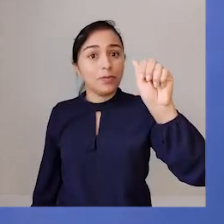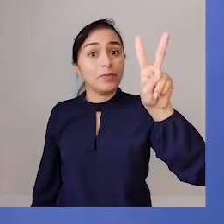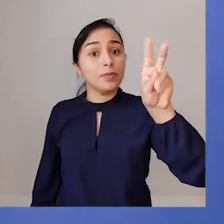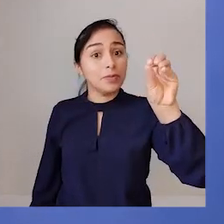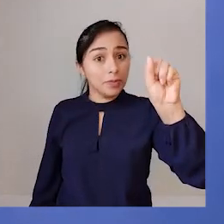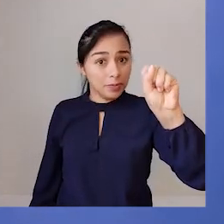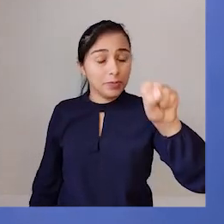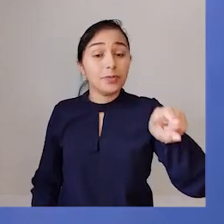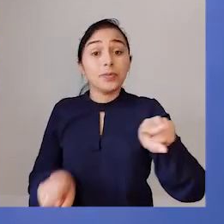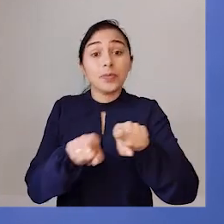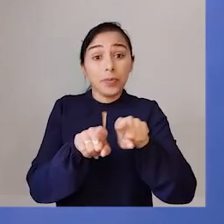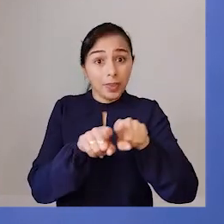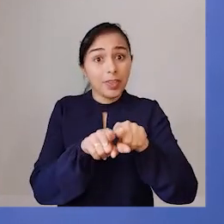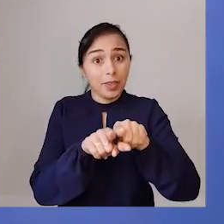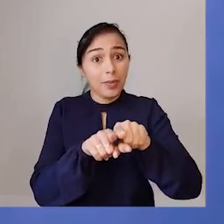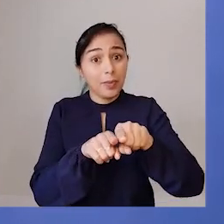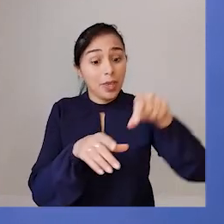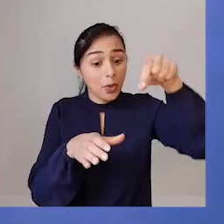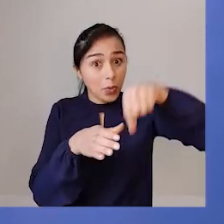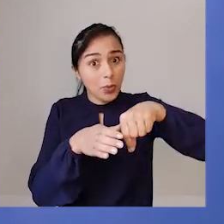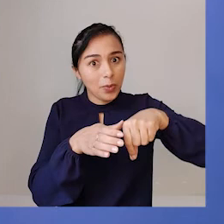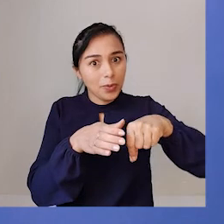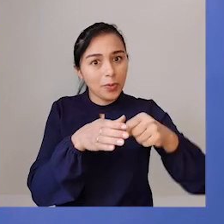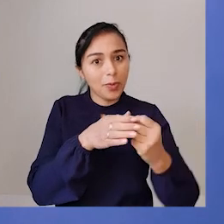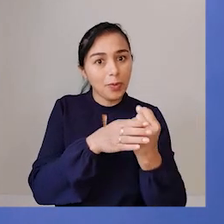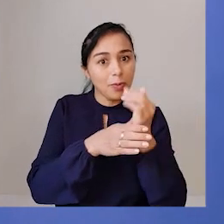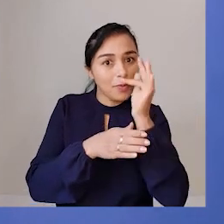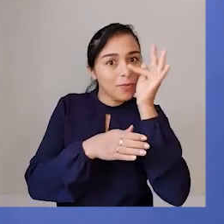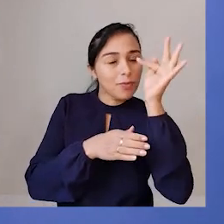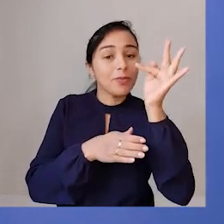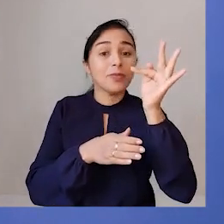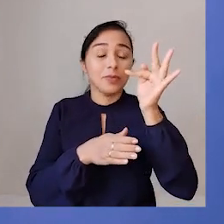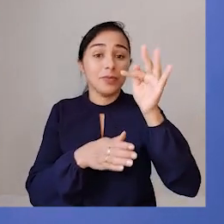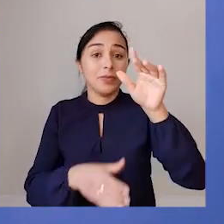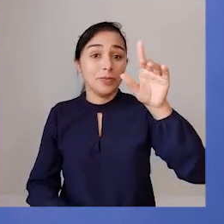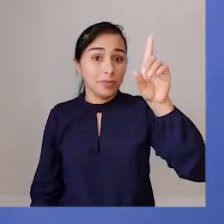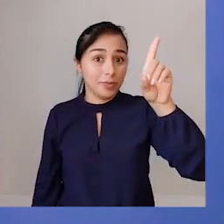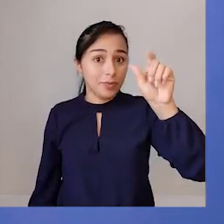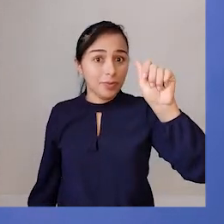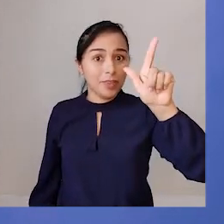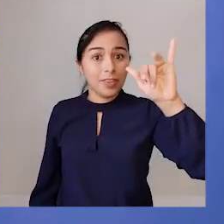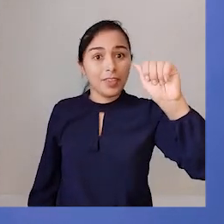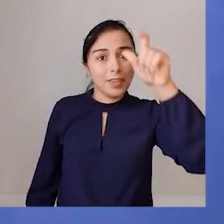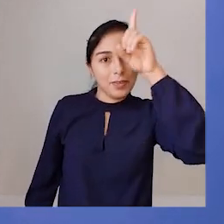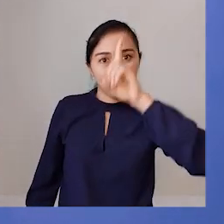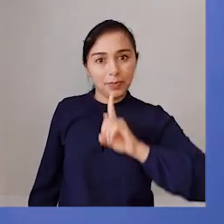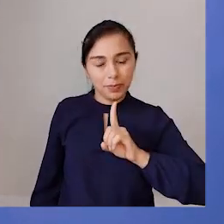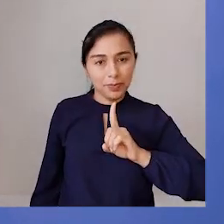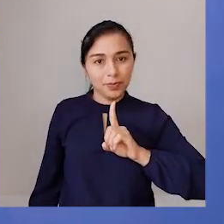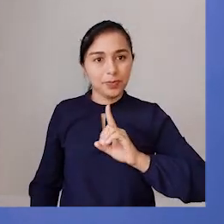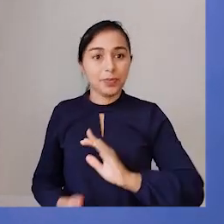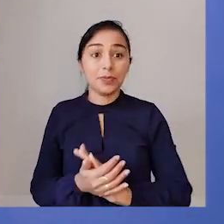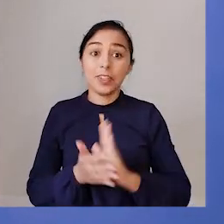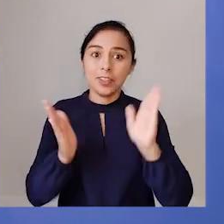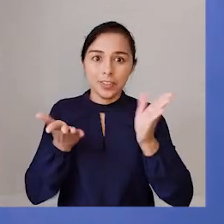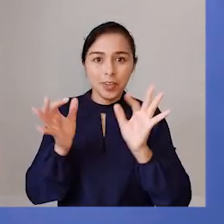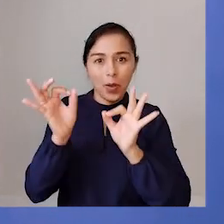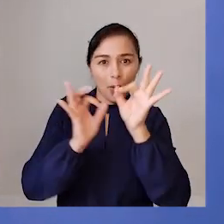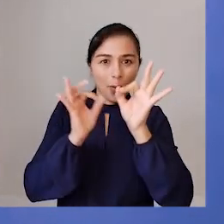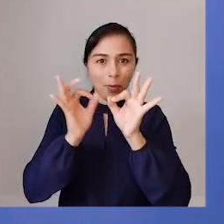E uma andália amarela. Então, aqui a gente tem mais uma flor. Então, nós já temos aqui todas as informações